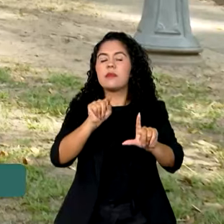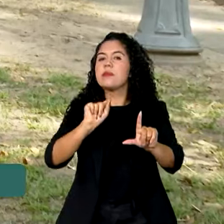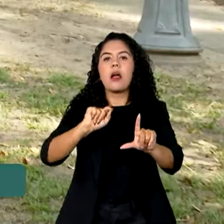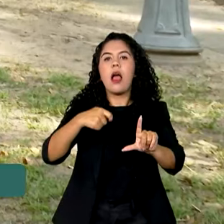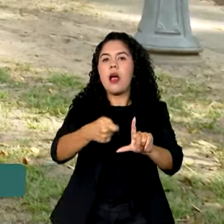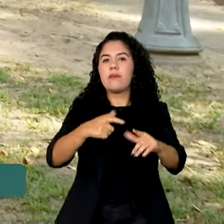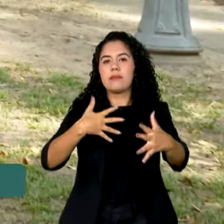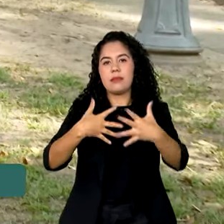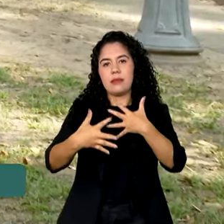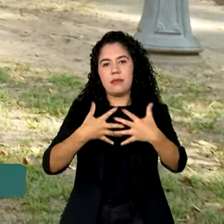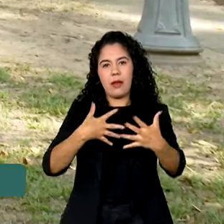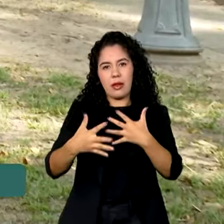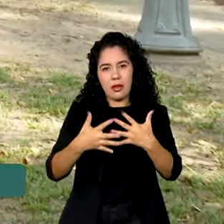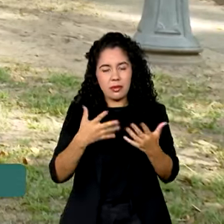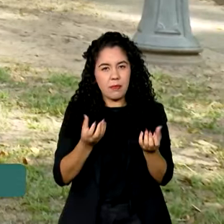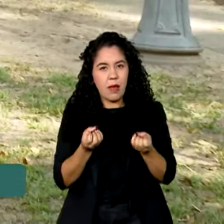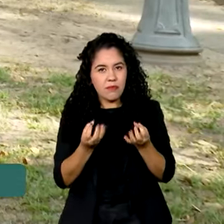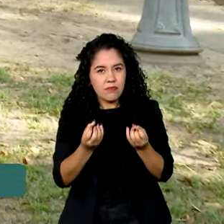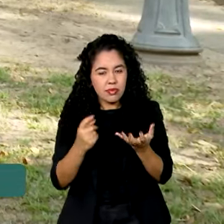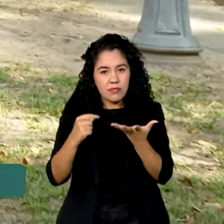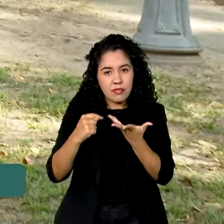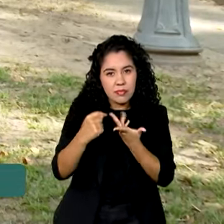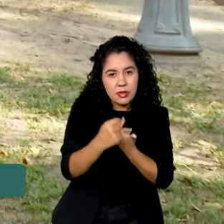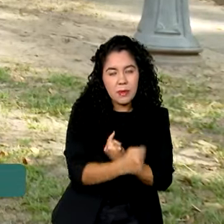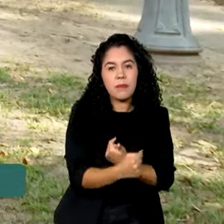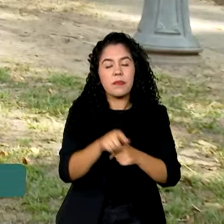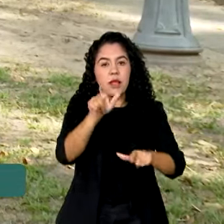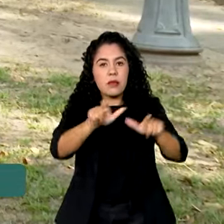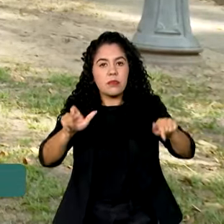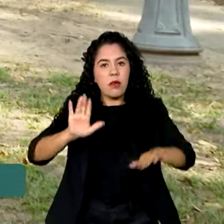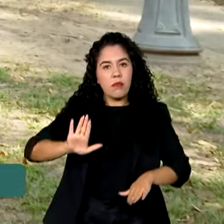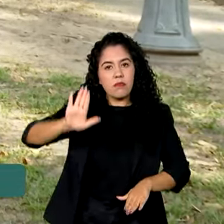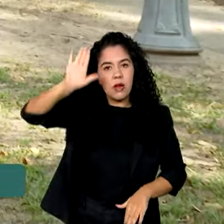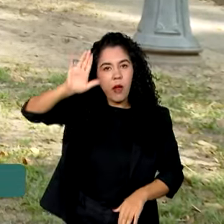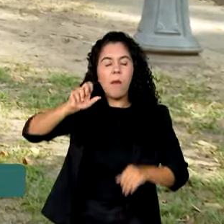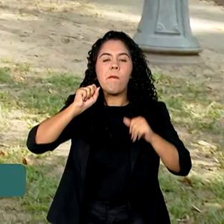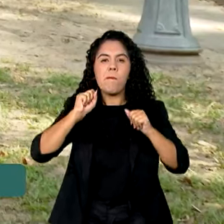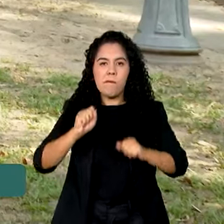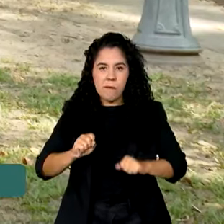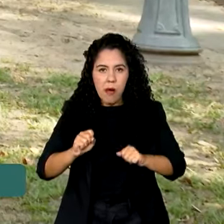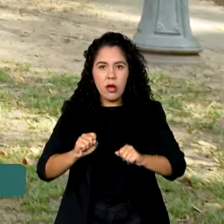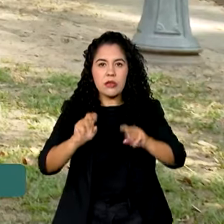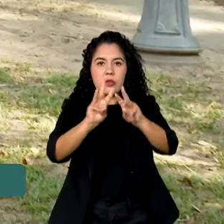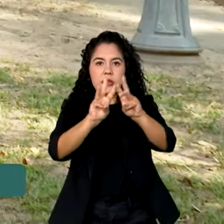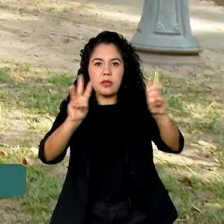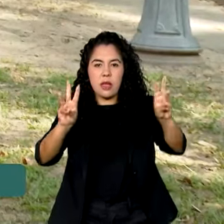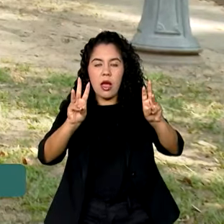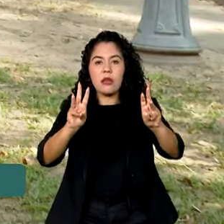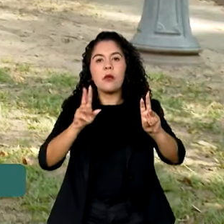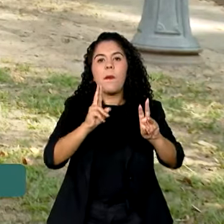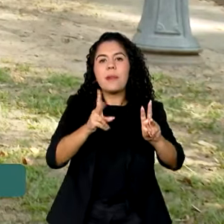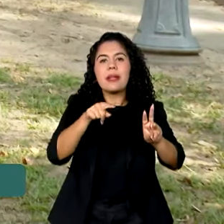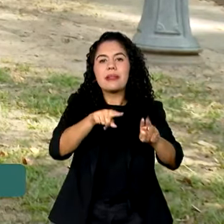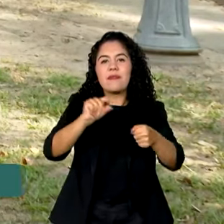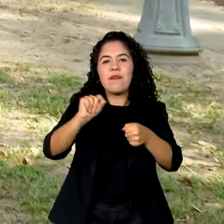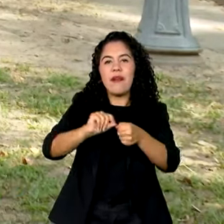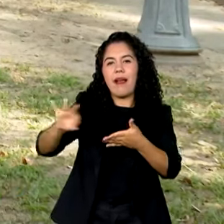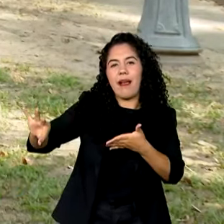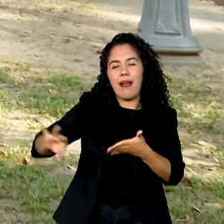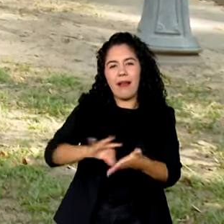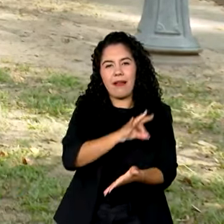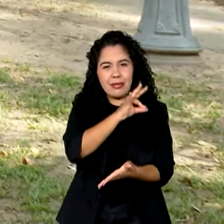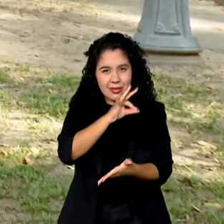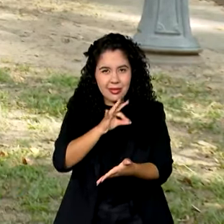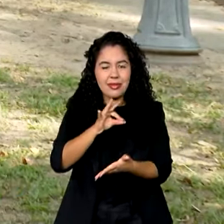a essas informações. Os candidatos podem acessar esse material por meio do mesmo site que foi utilizado